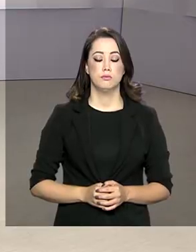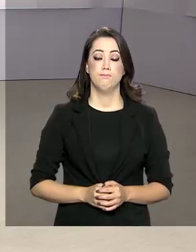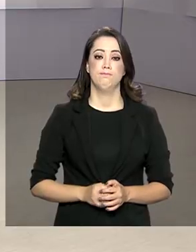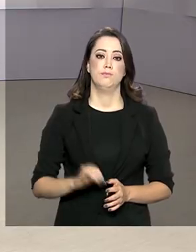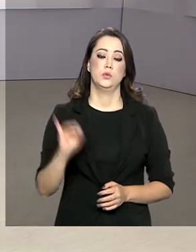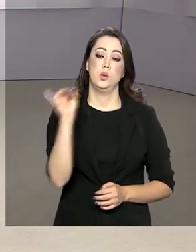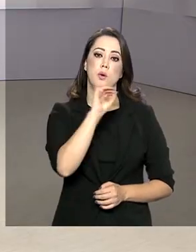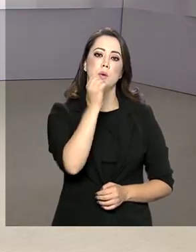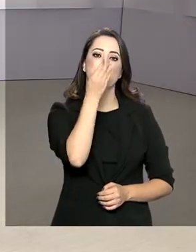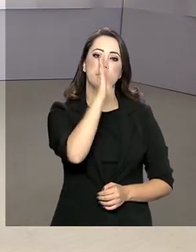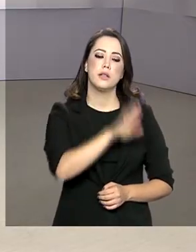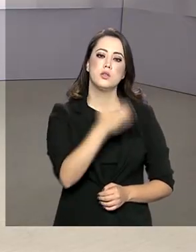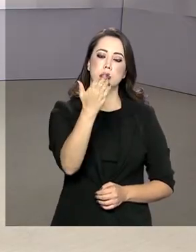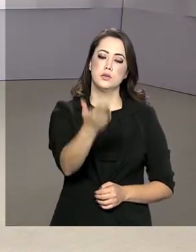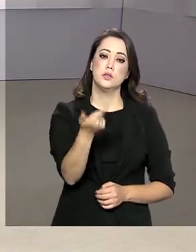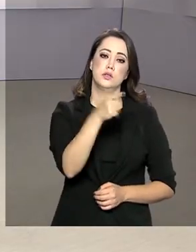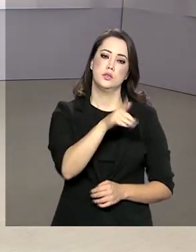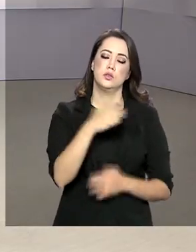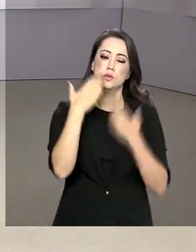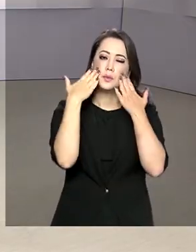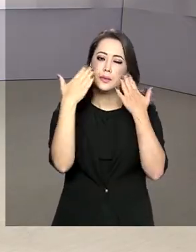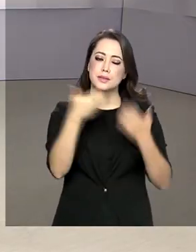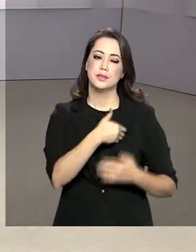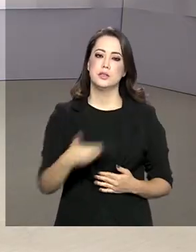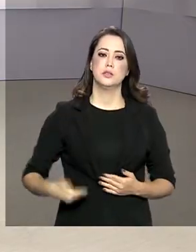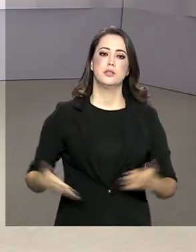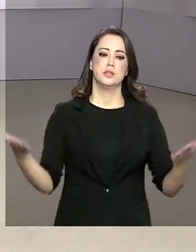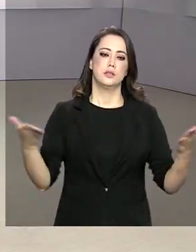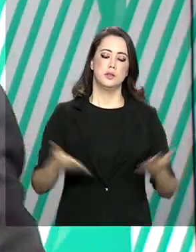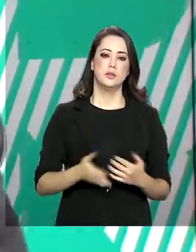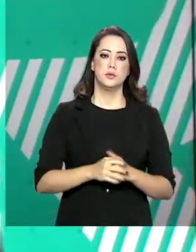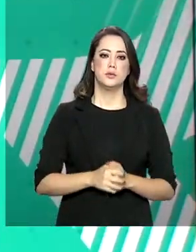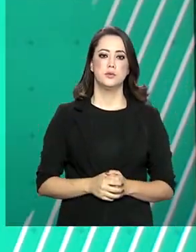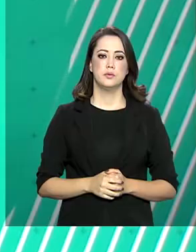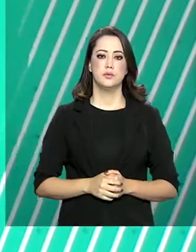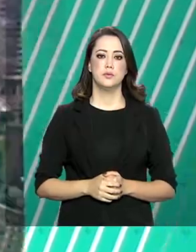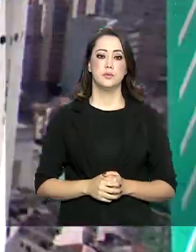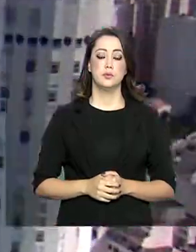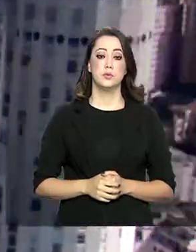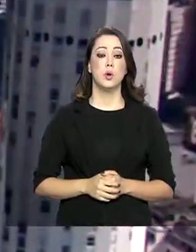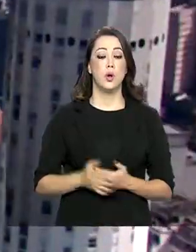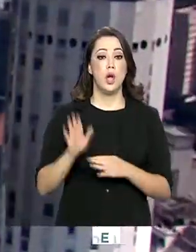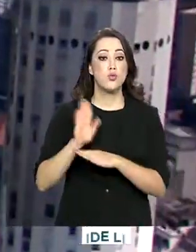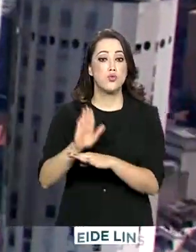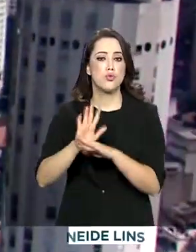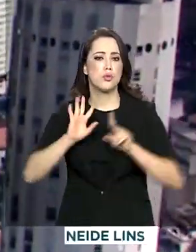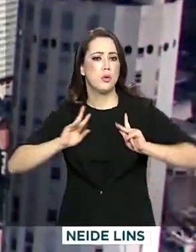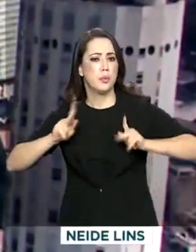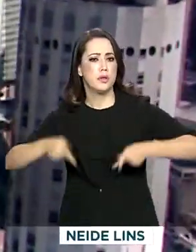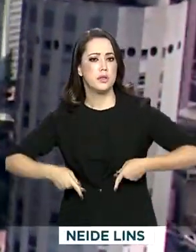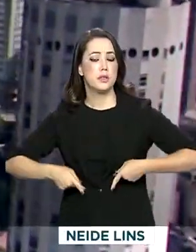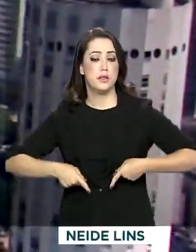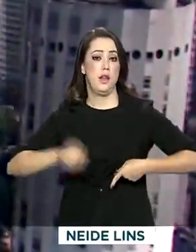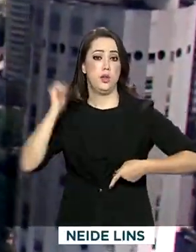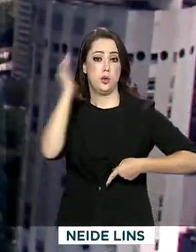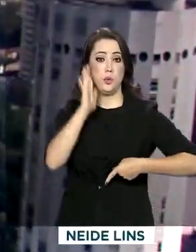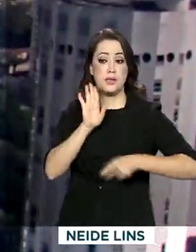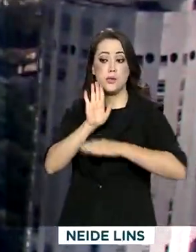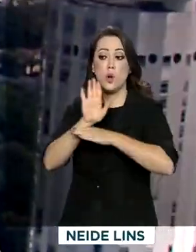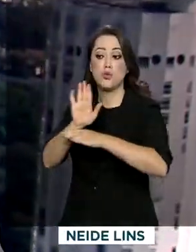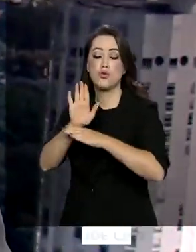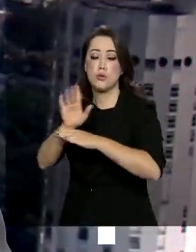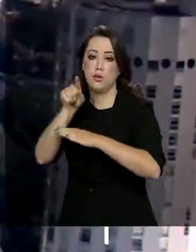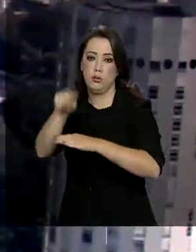Olá, boa tarde para você. Estamos no ar com o governo agora. A missão humanitária brasileira de ajuda ao Líbano